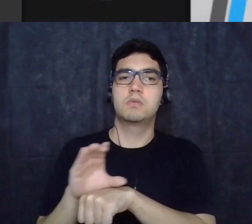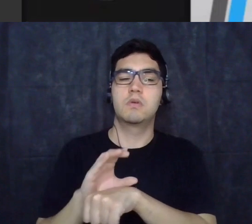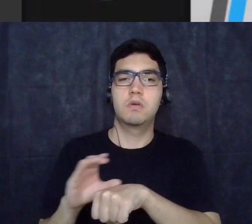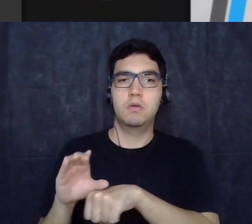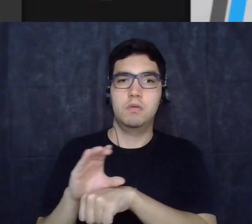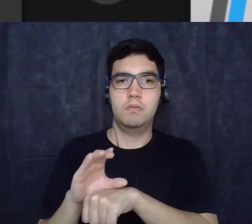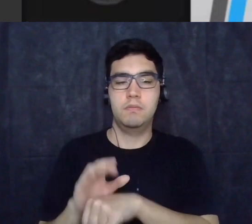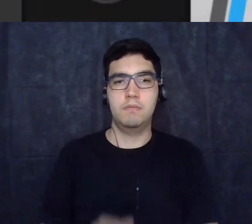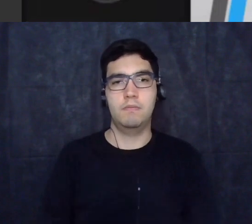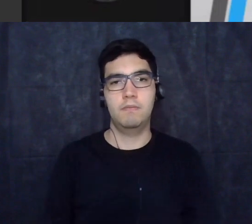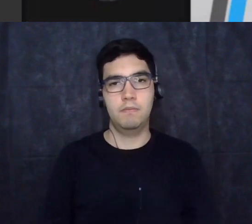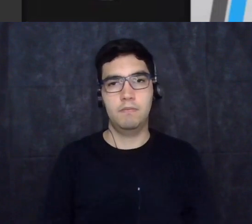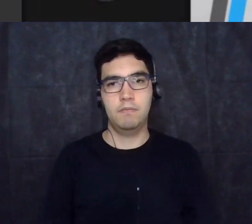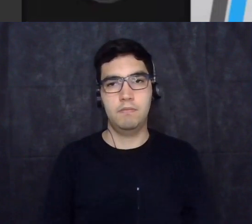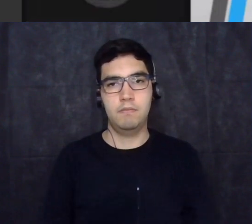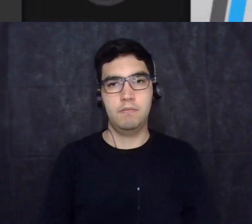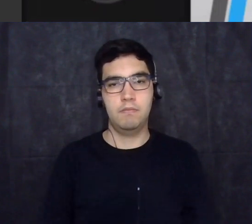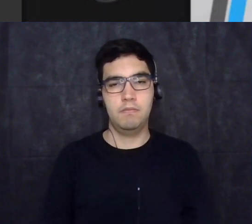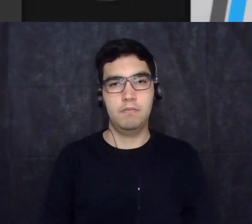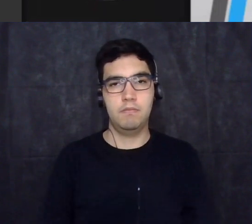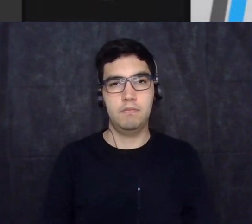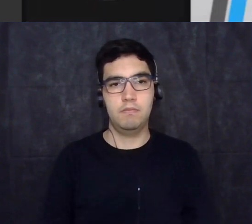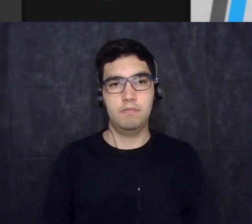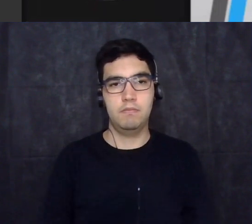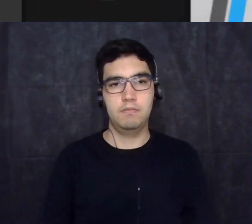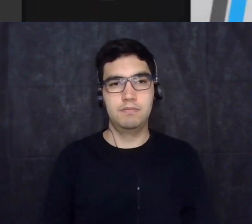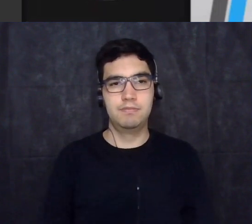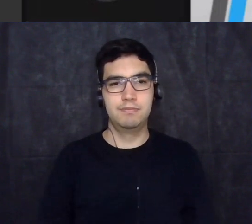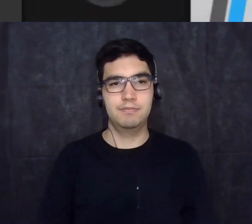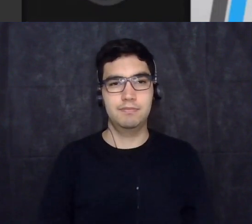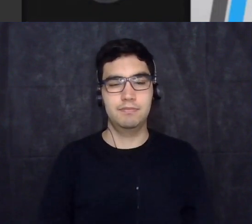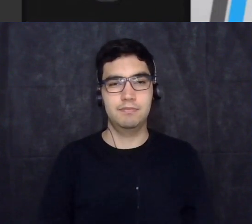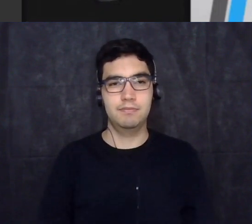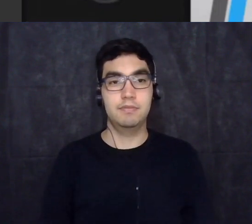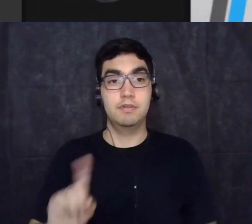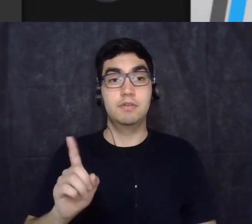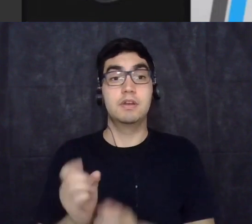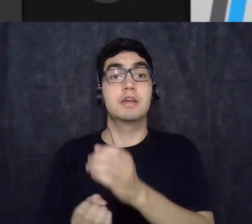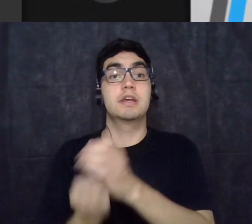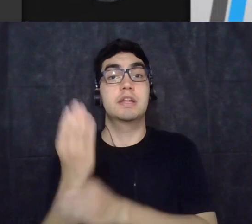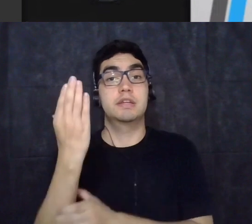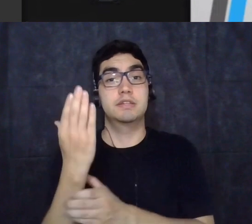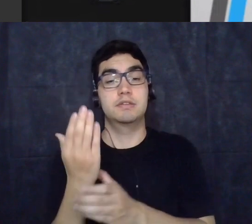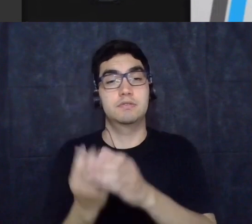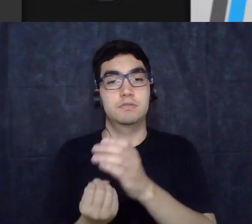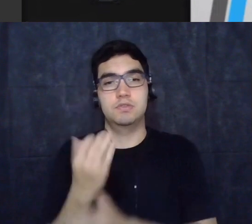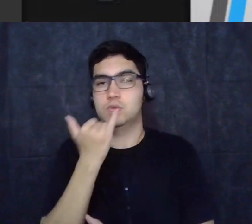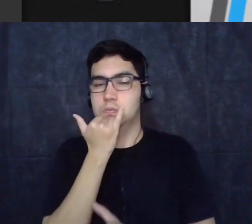de uma raça pura livre inclusive